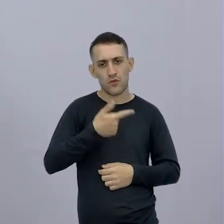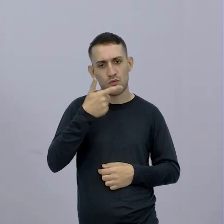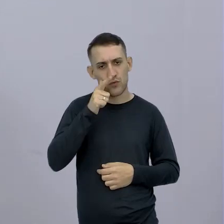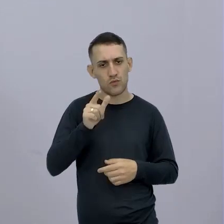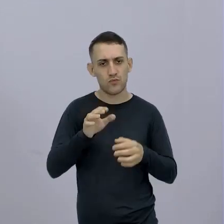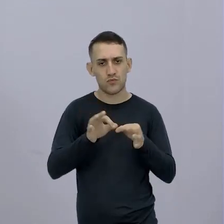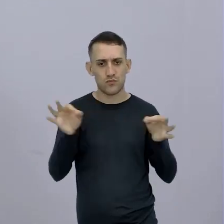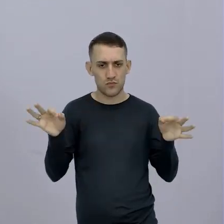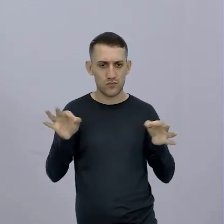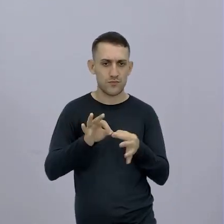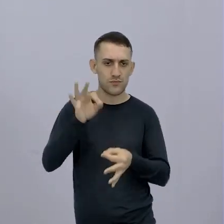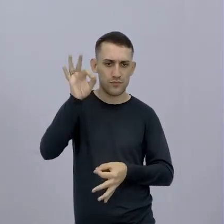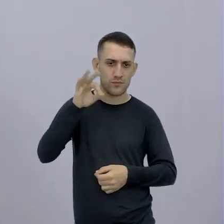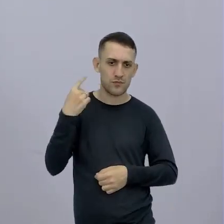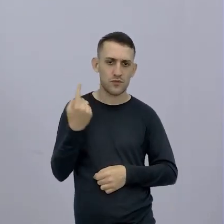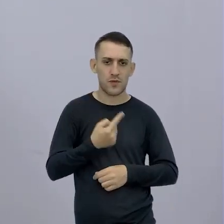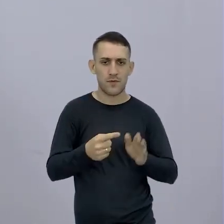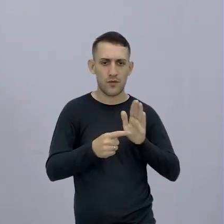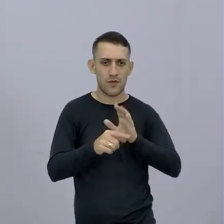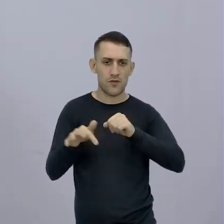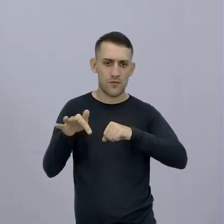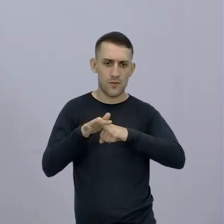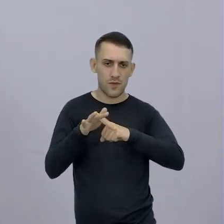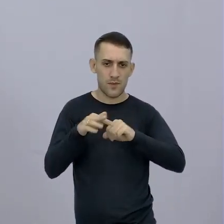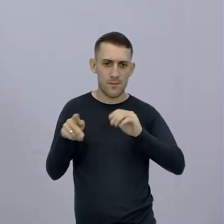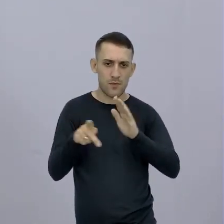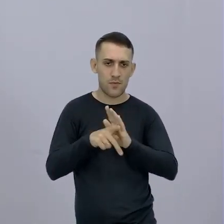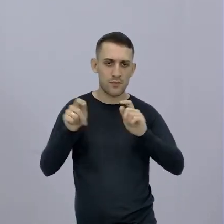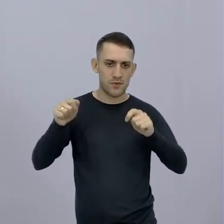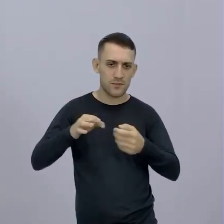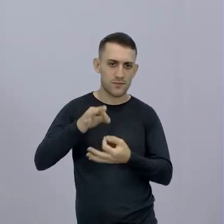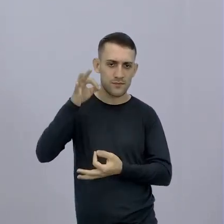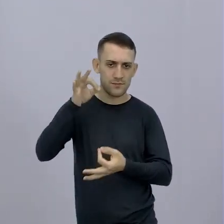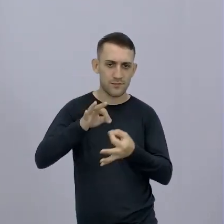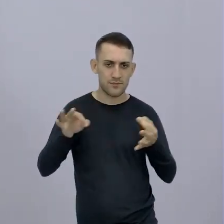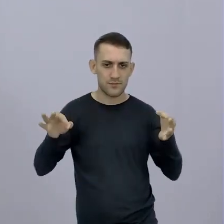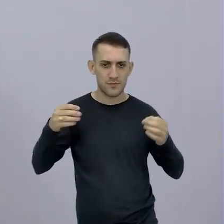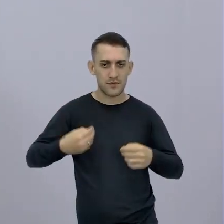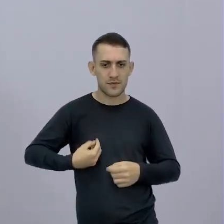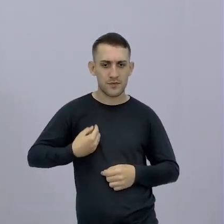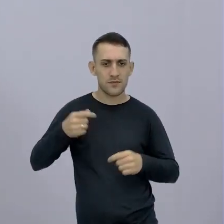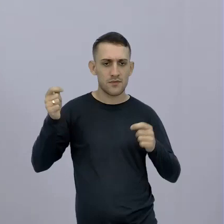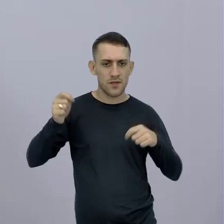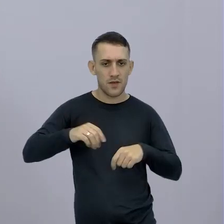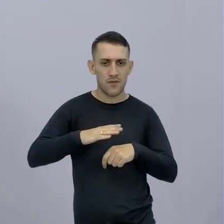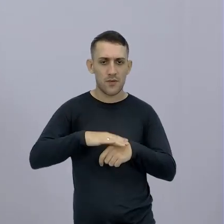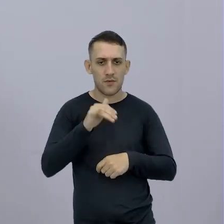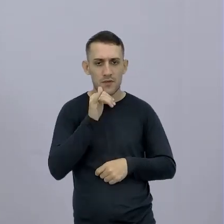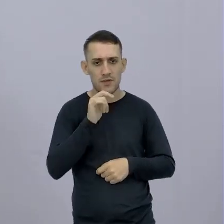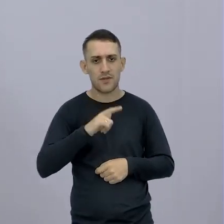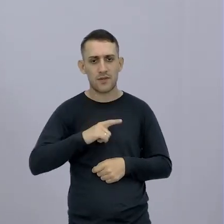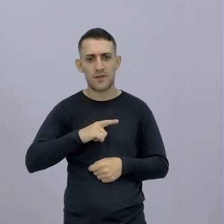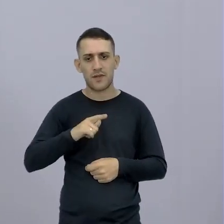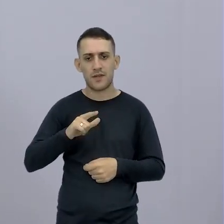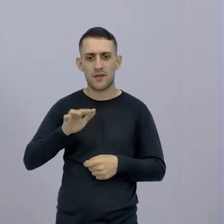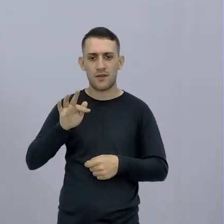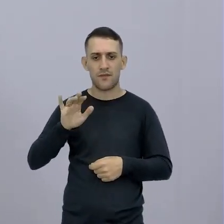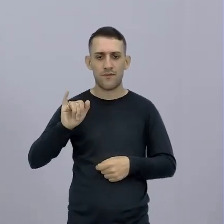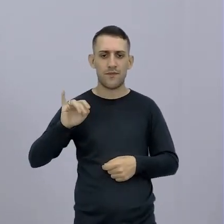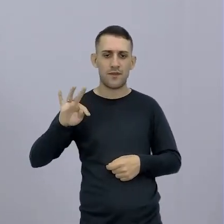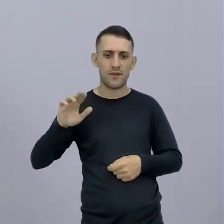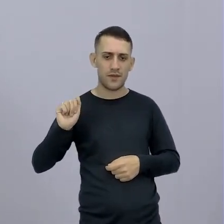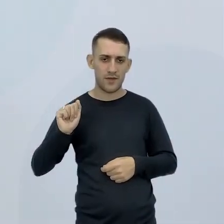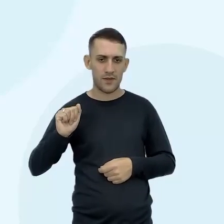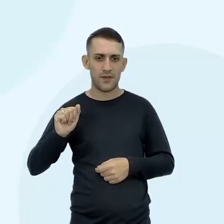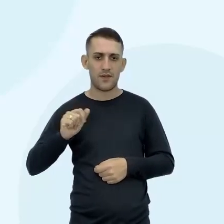mesmo Então a gente Apresentou os instrumentos De medida Que existem aí Para fazer as medições Então apareceu aí A fita métrica Pode colocar para eles Na